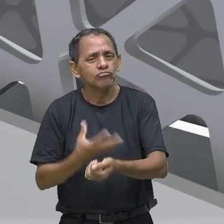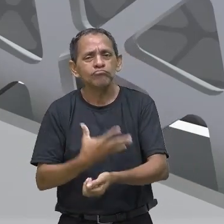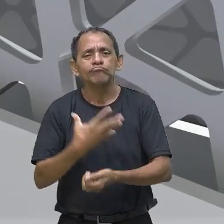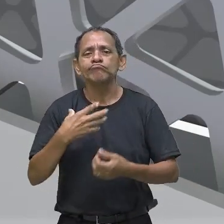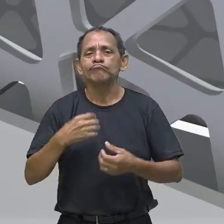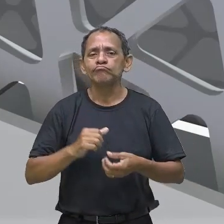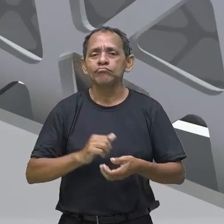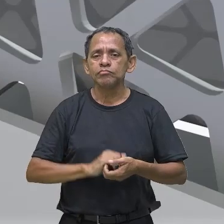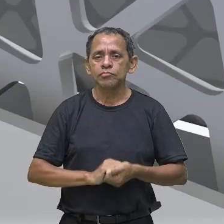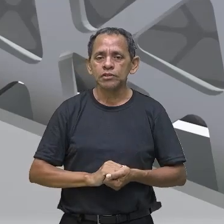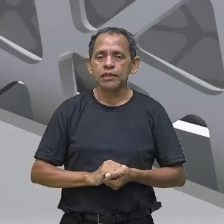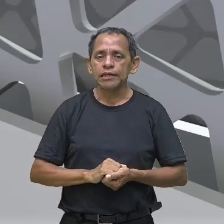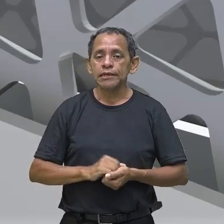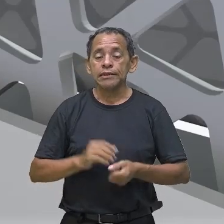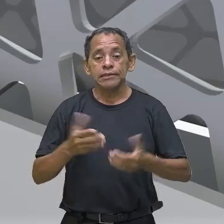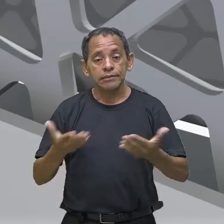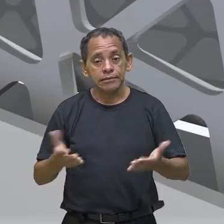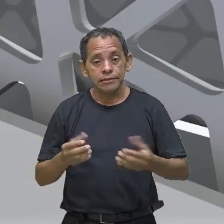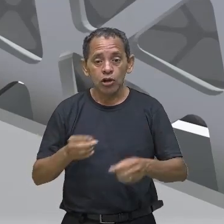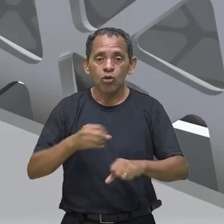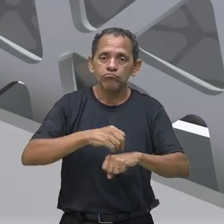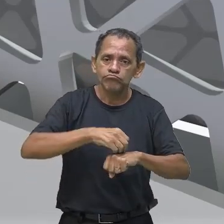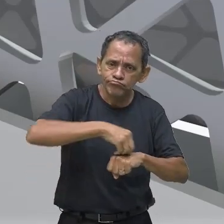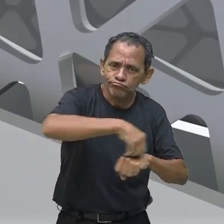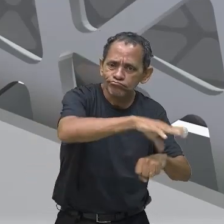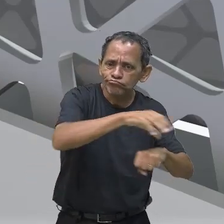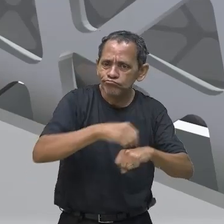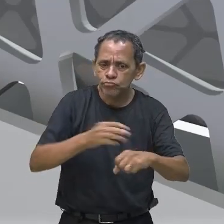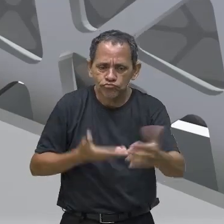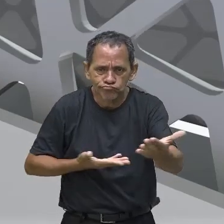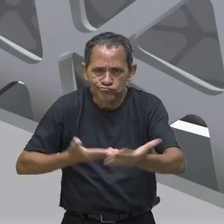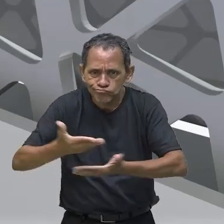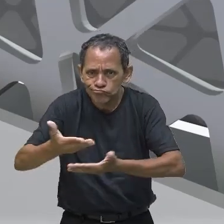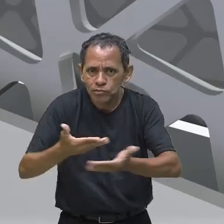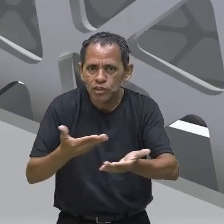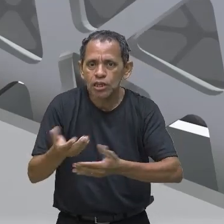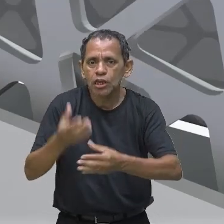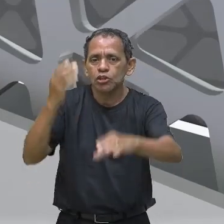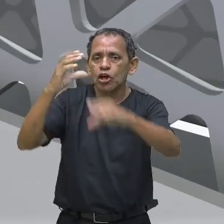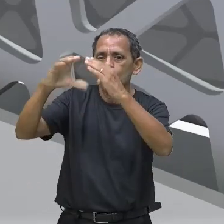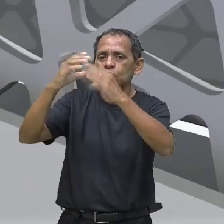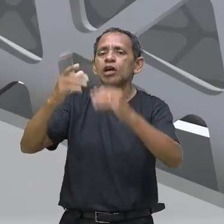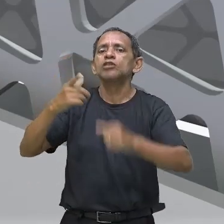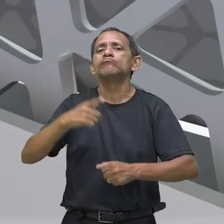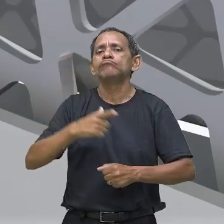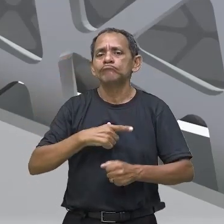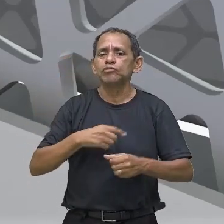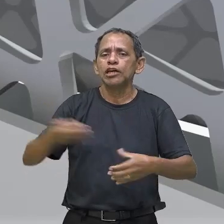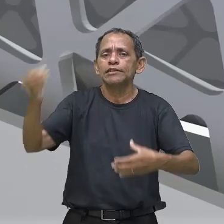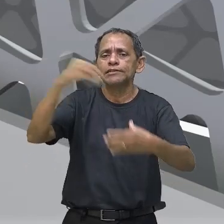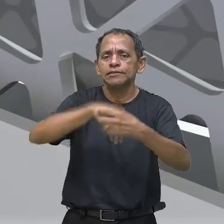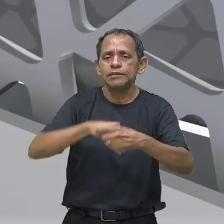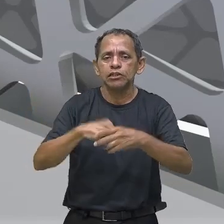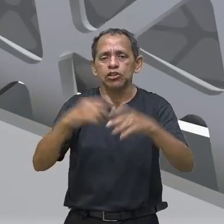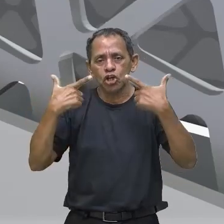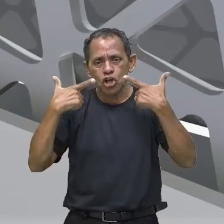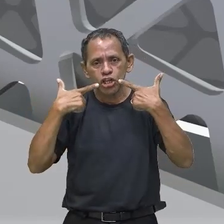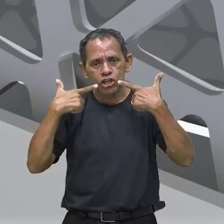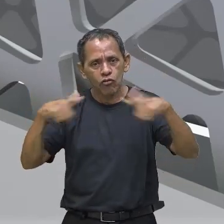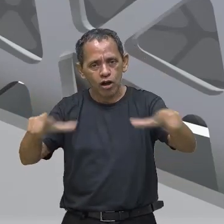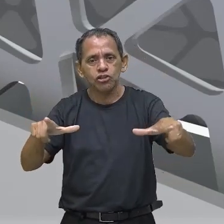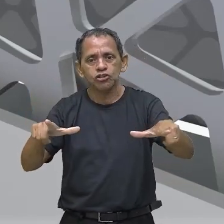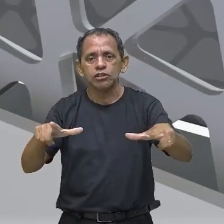desta comunicação, nós temos a linguagem. Que a linguagem já é um sistema de